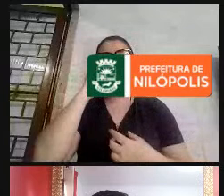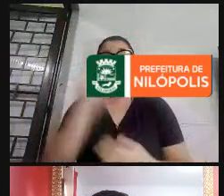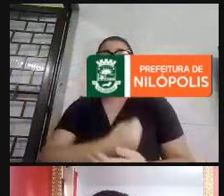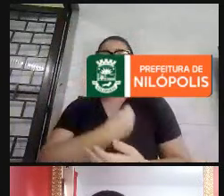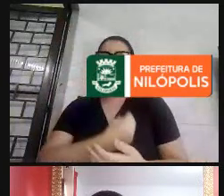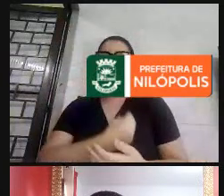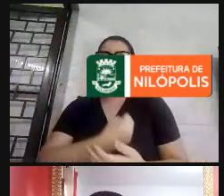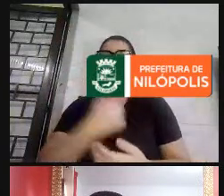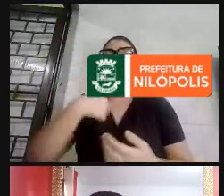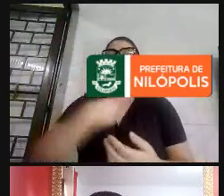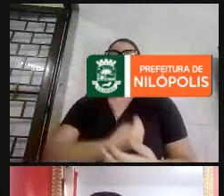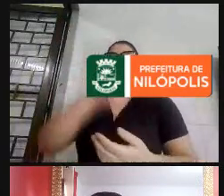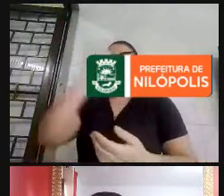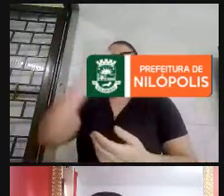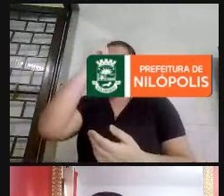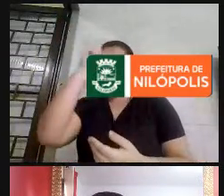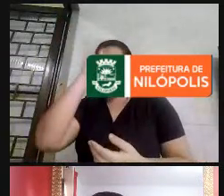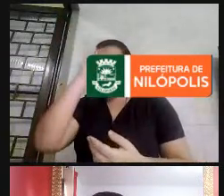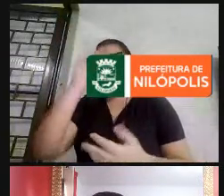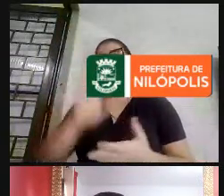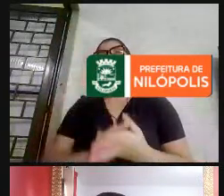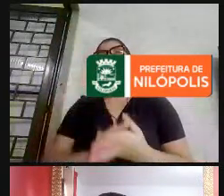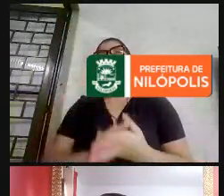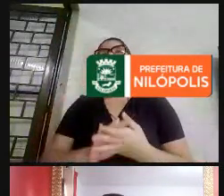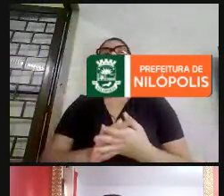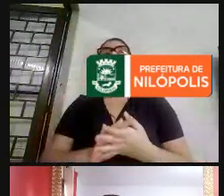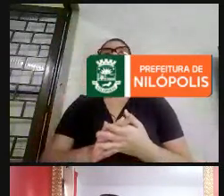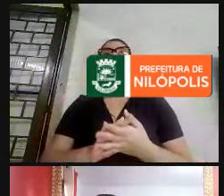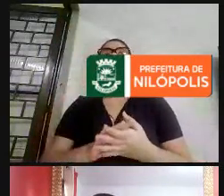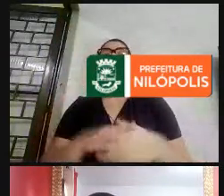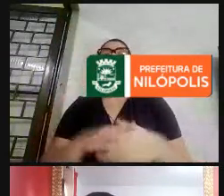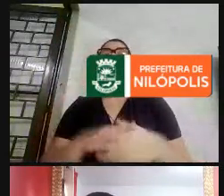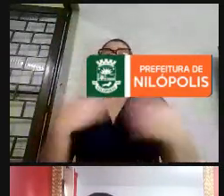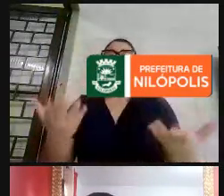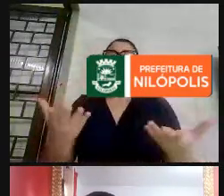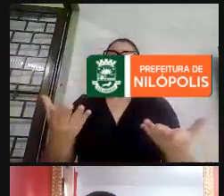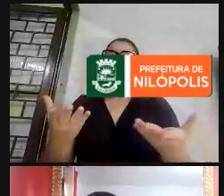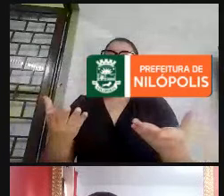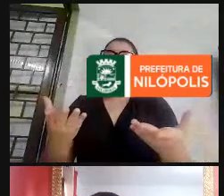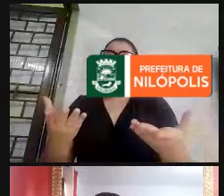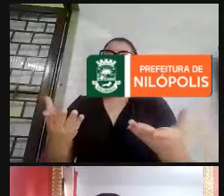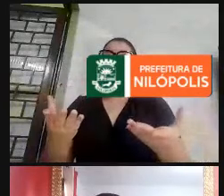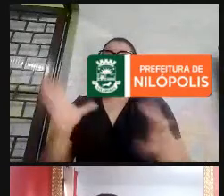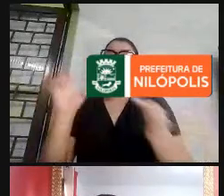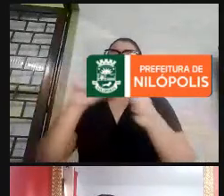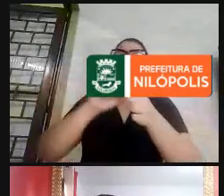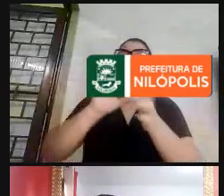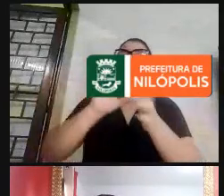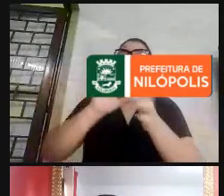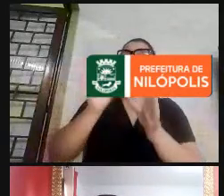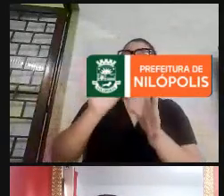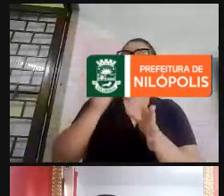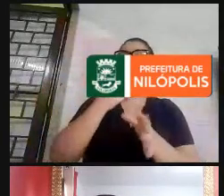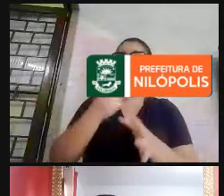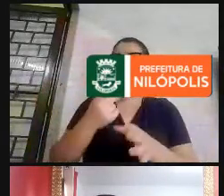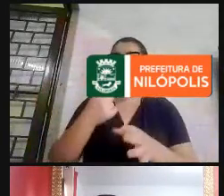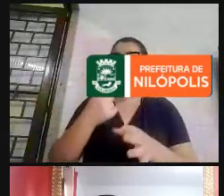do meu cotidiano. Eu acho que complementando o que já foi dito, eu vou falar dessa parte mais